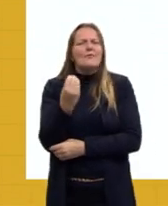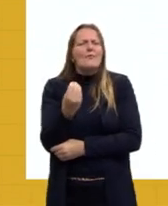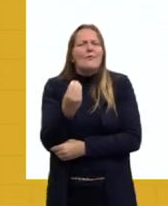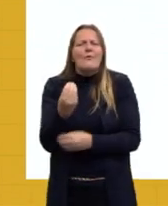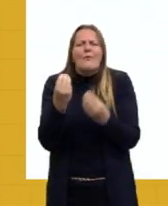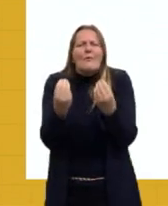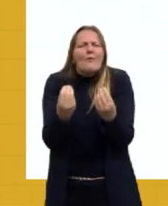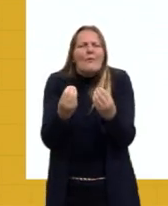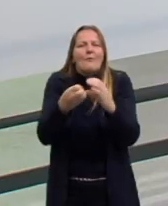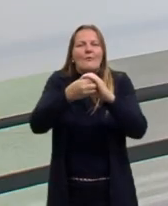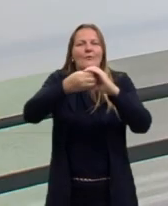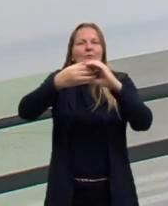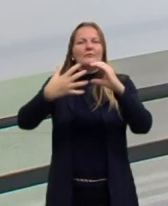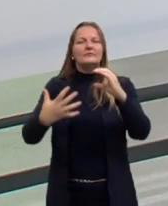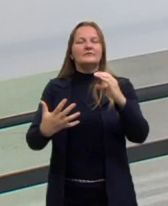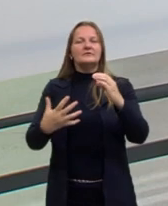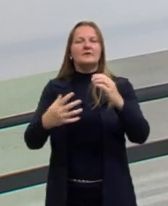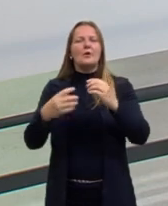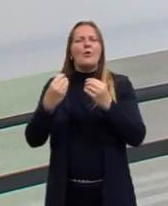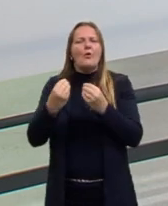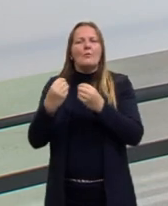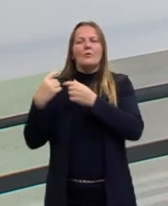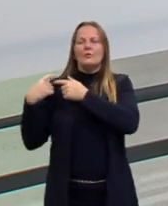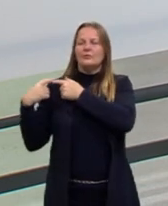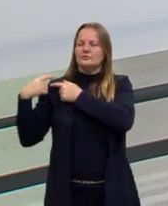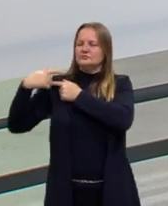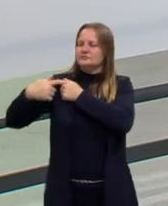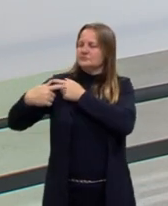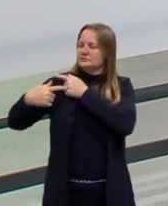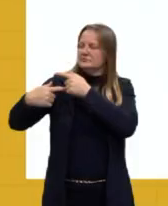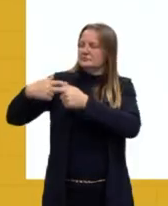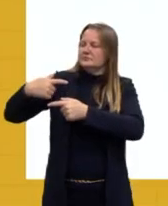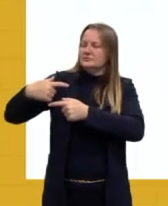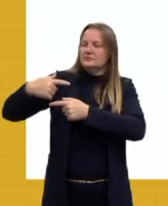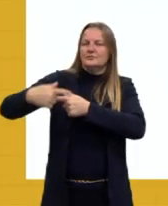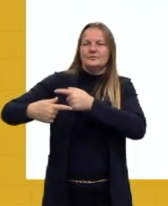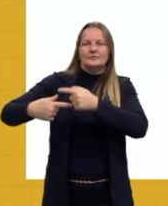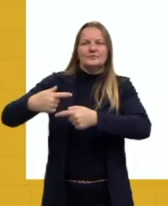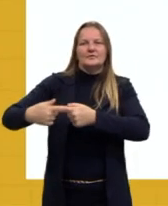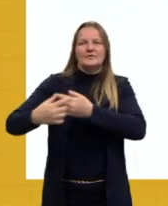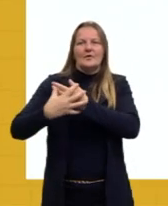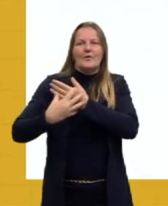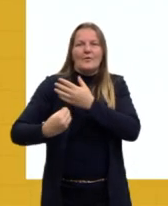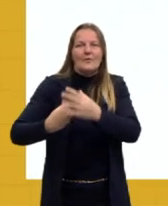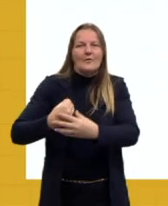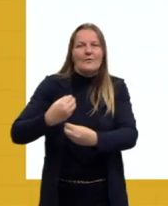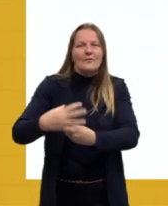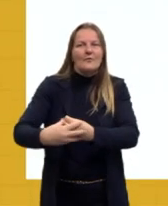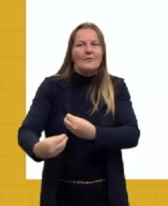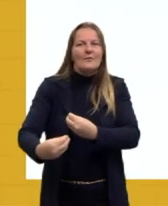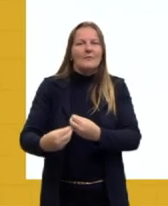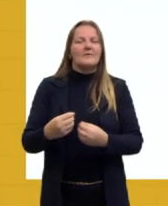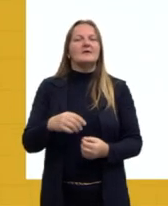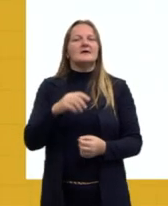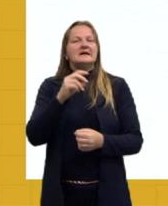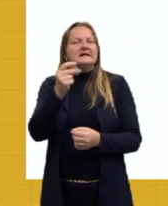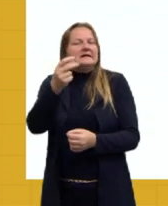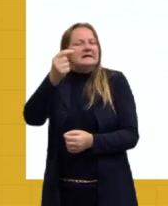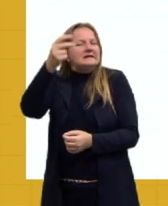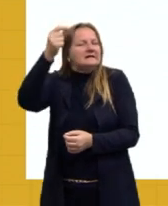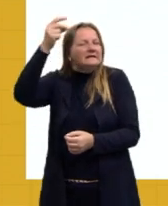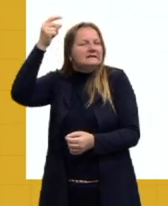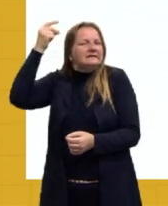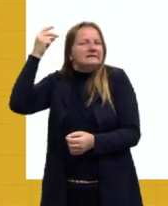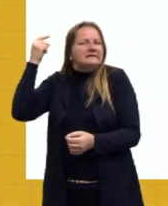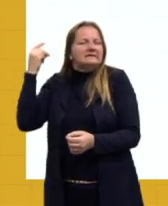como as características eram passadas de uma geração para a outra. Então, né? Convenhamos, lá naquela época,